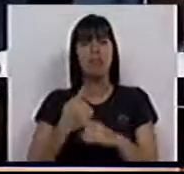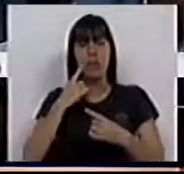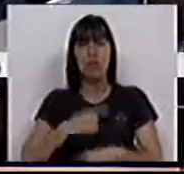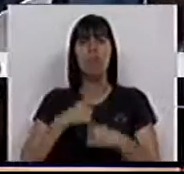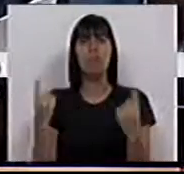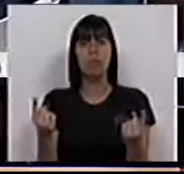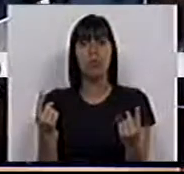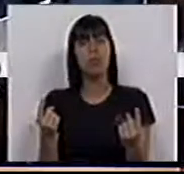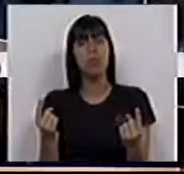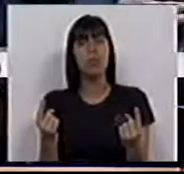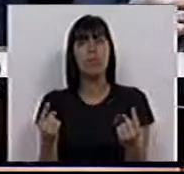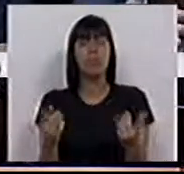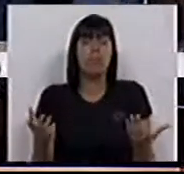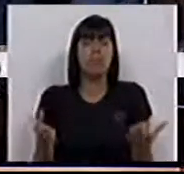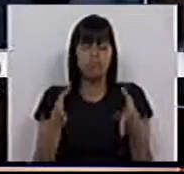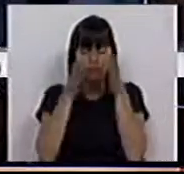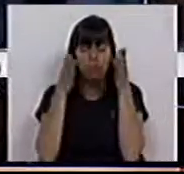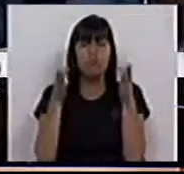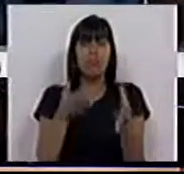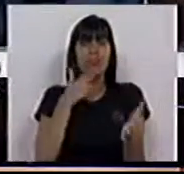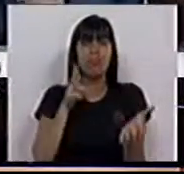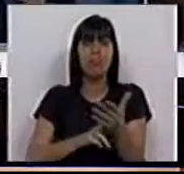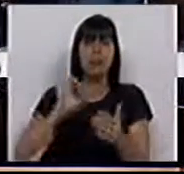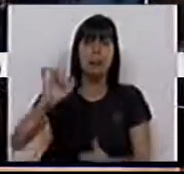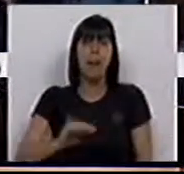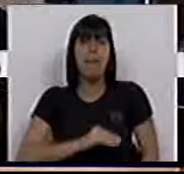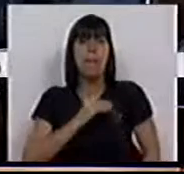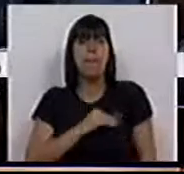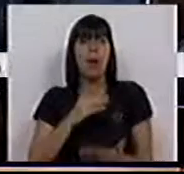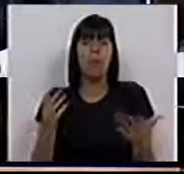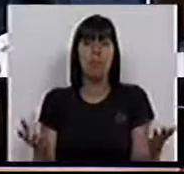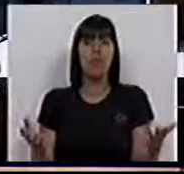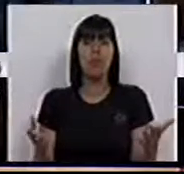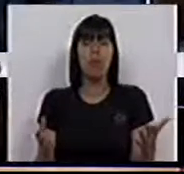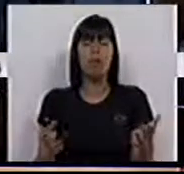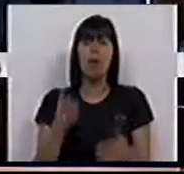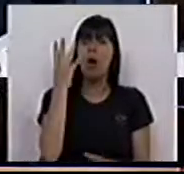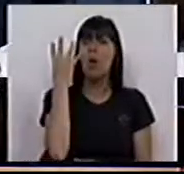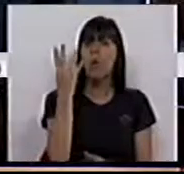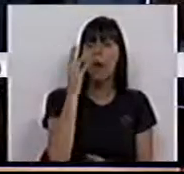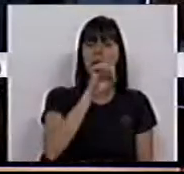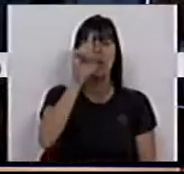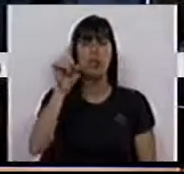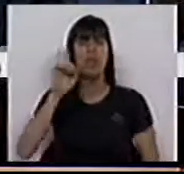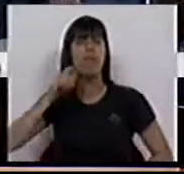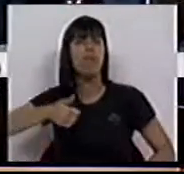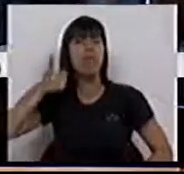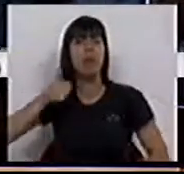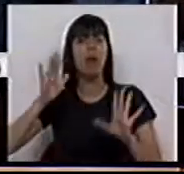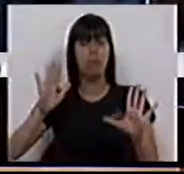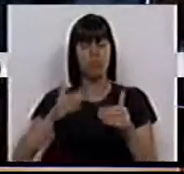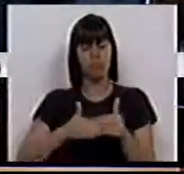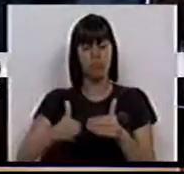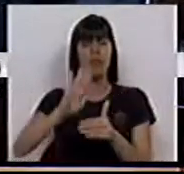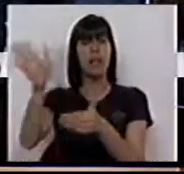públicos. Centram, de facto, as vossas preocupações em quatro questões fundamentais no